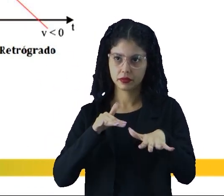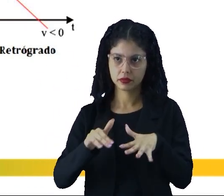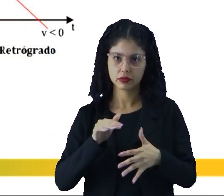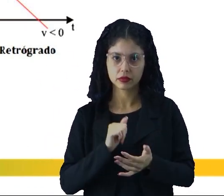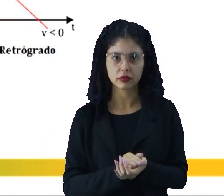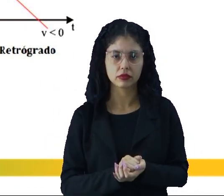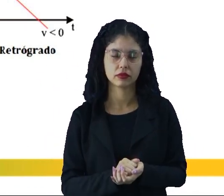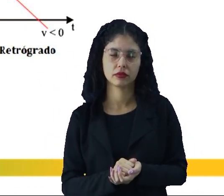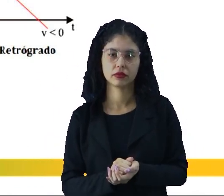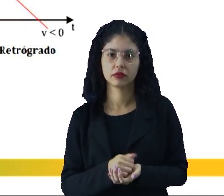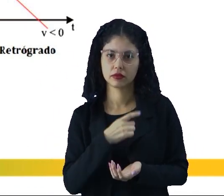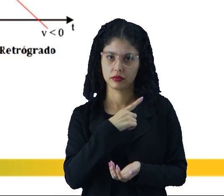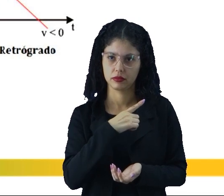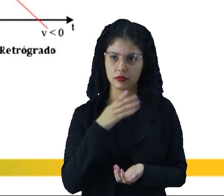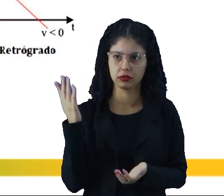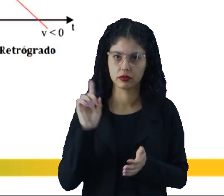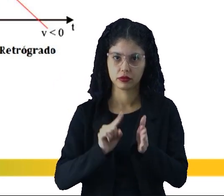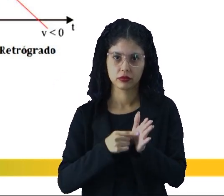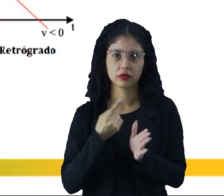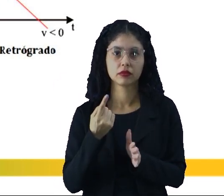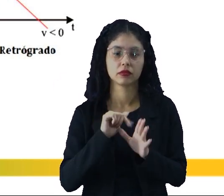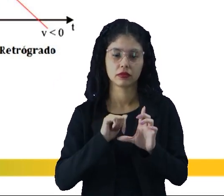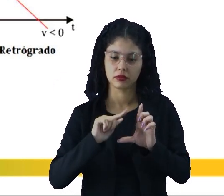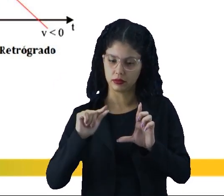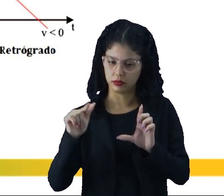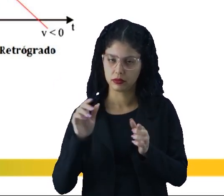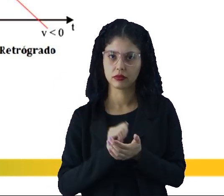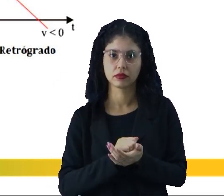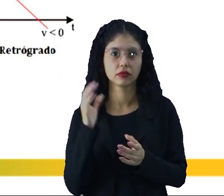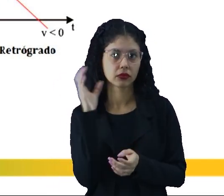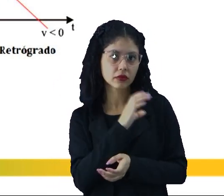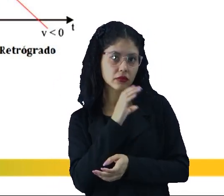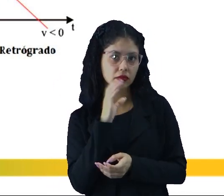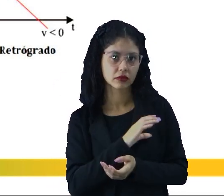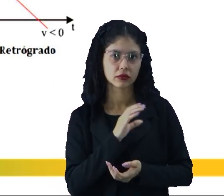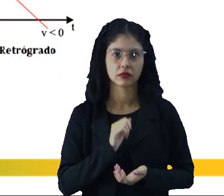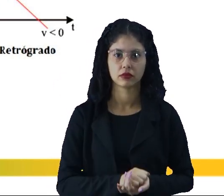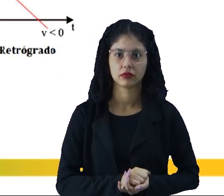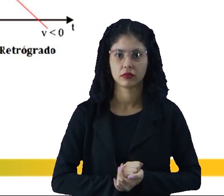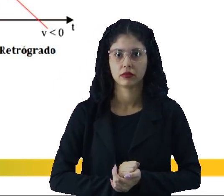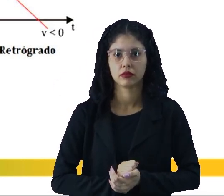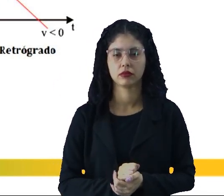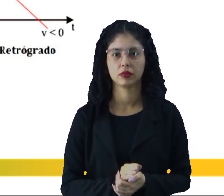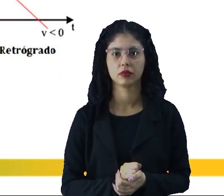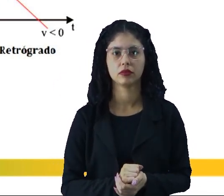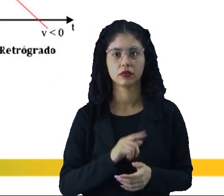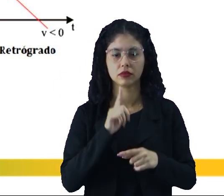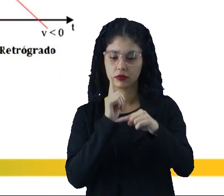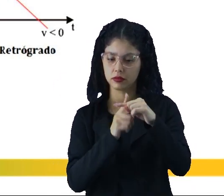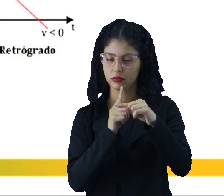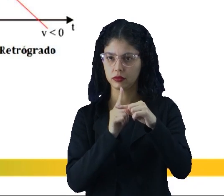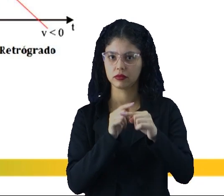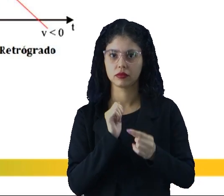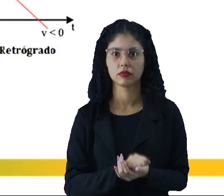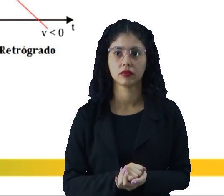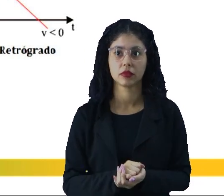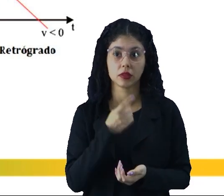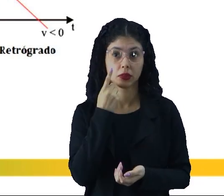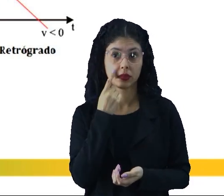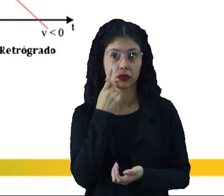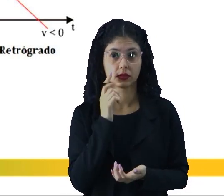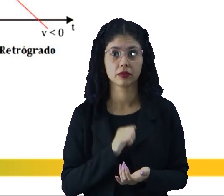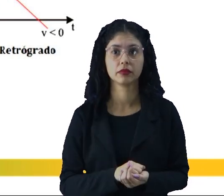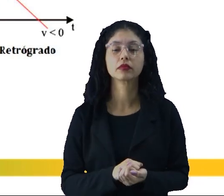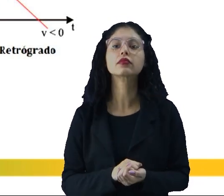retilíneo uniforme. Nós temos aqui o primeiro gráfico, que mostra a velocidade positiva. Vocês